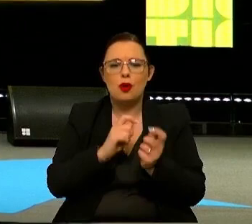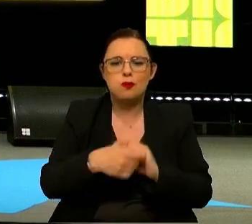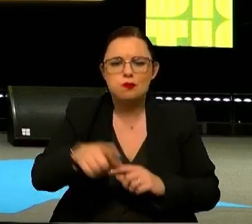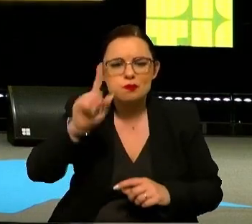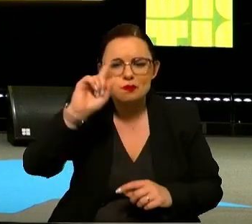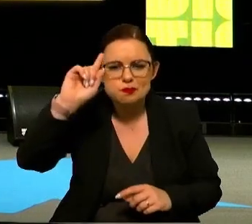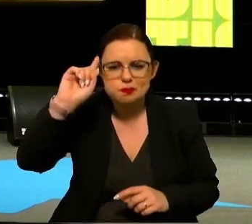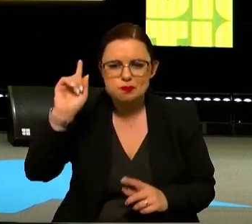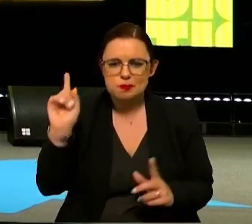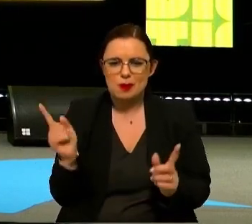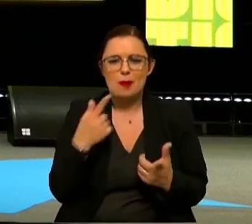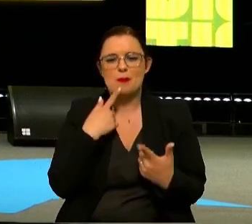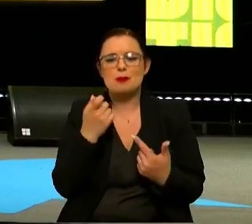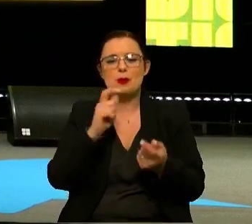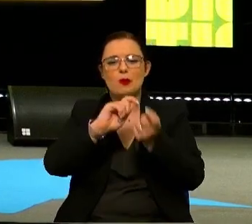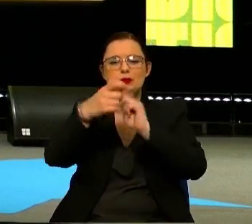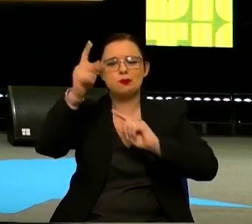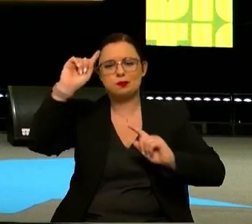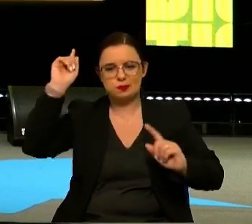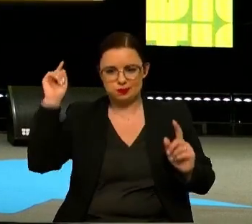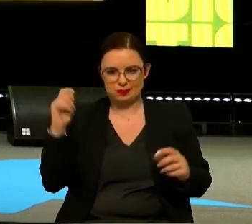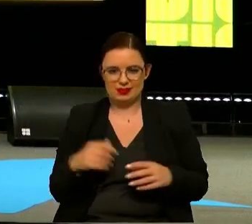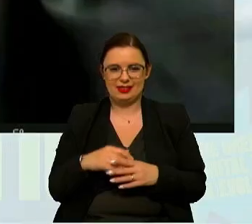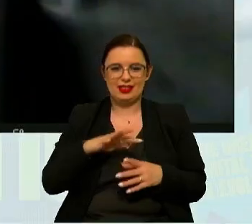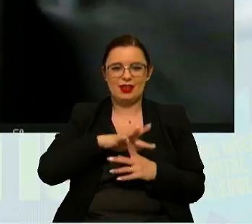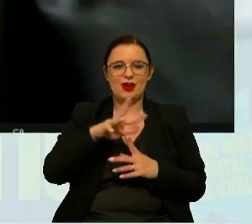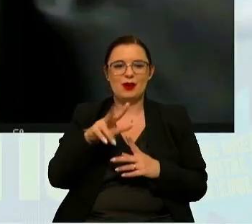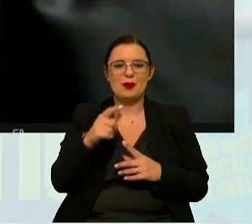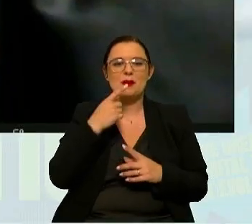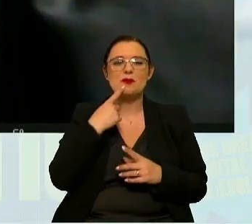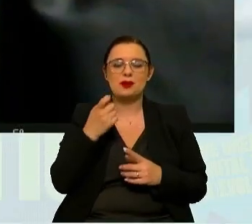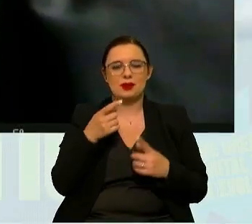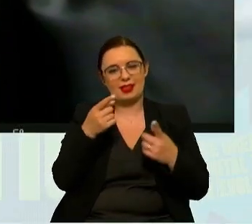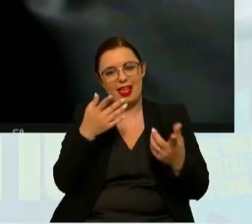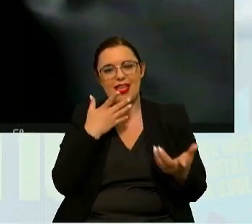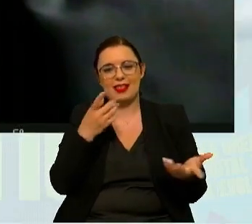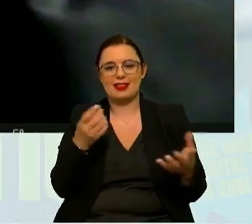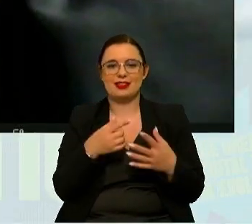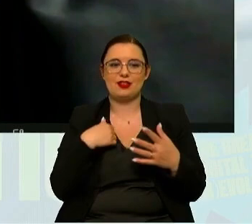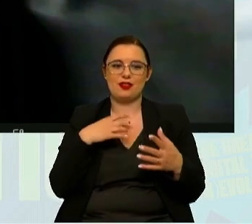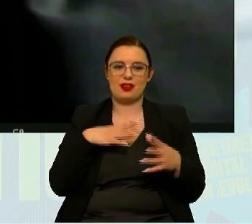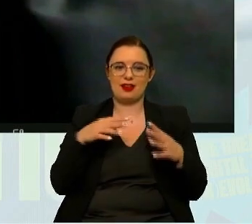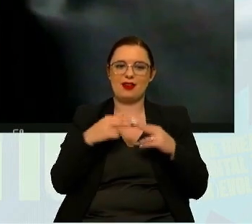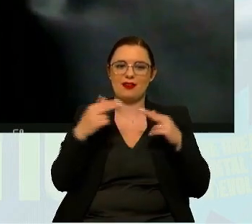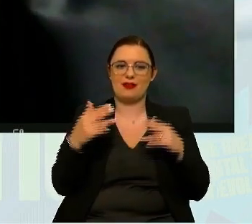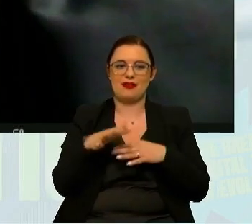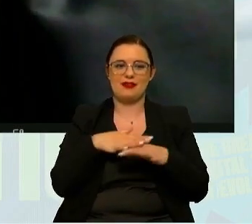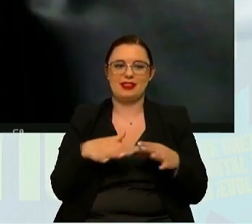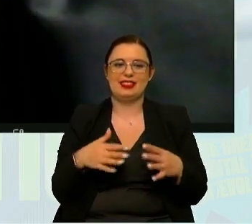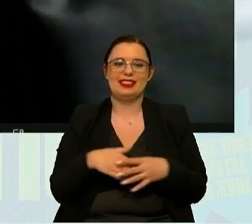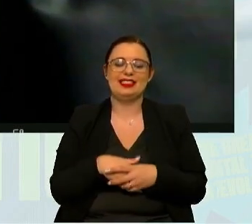e isso é muito importante Sr. Presidente não roubo a pergunta seguinte era precisamente essa a ponte que eu queria fazer agora